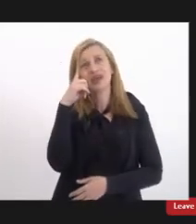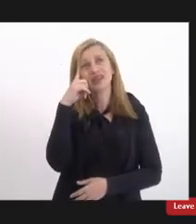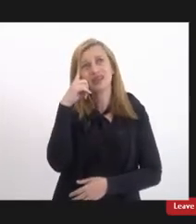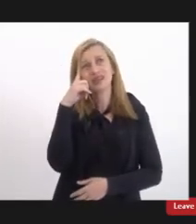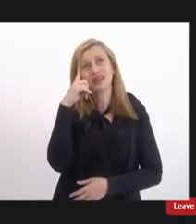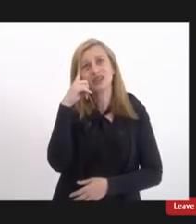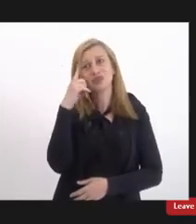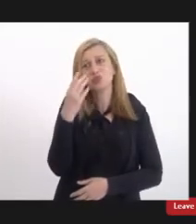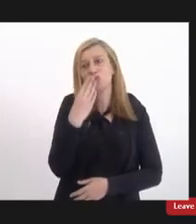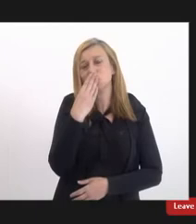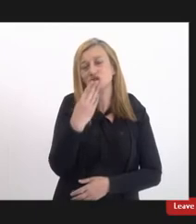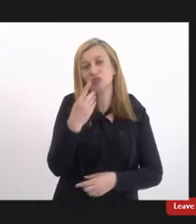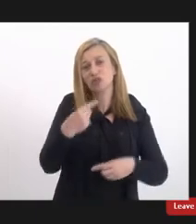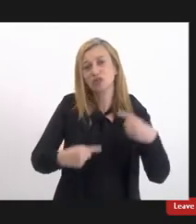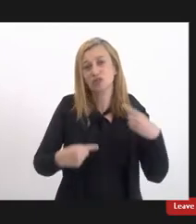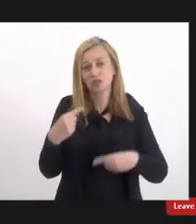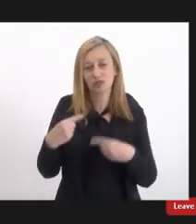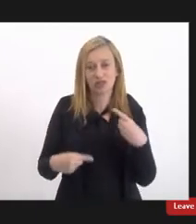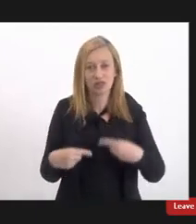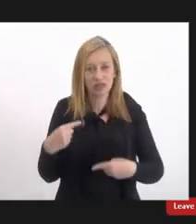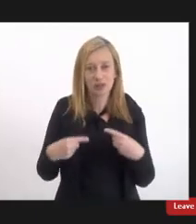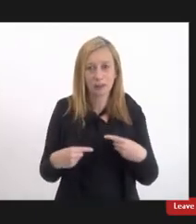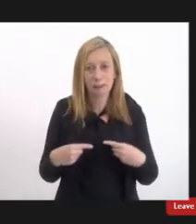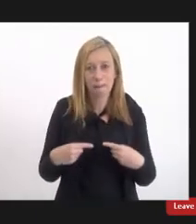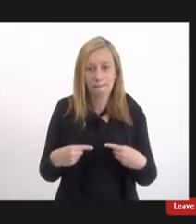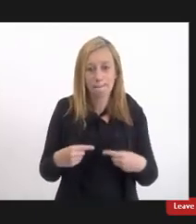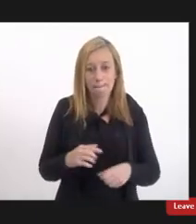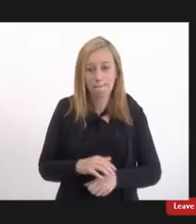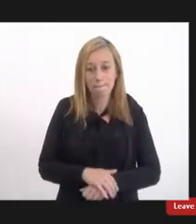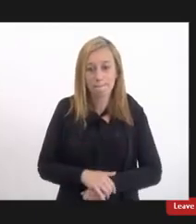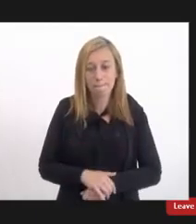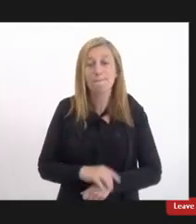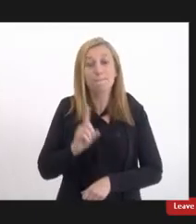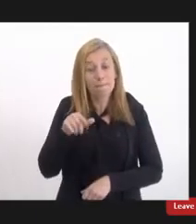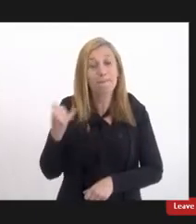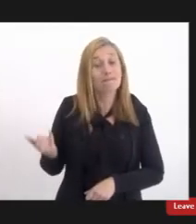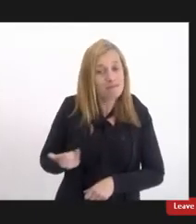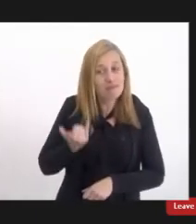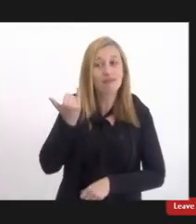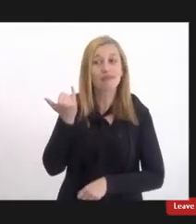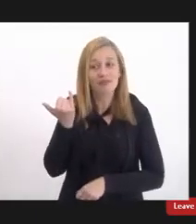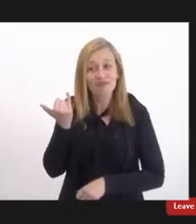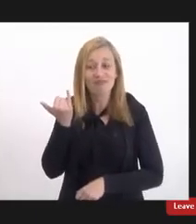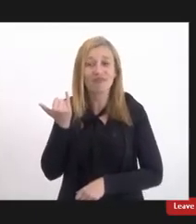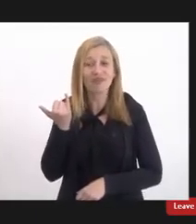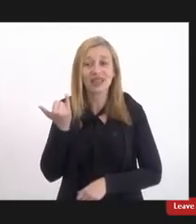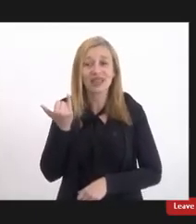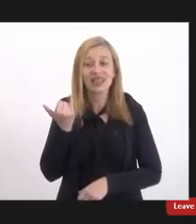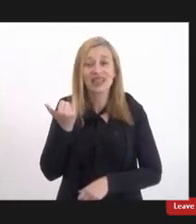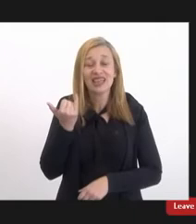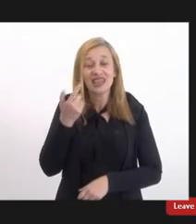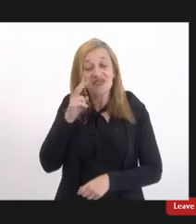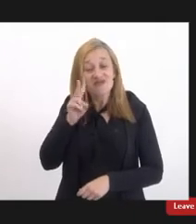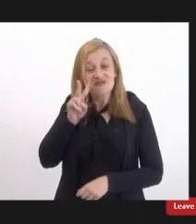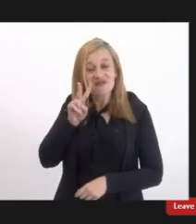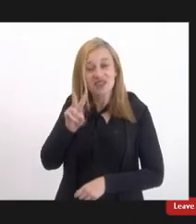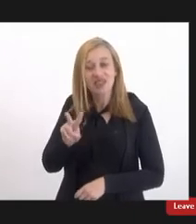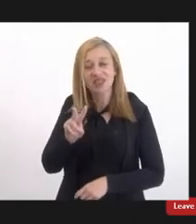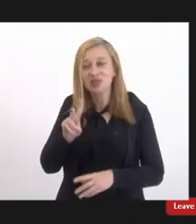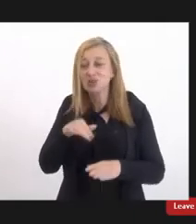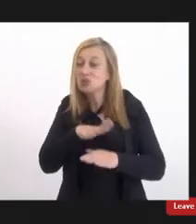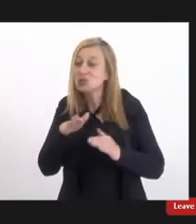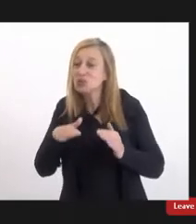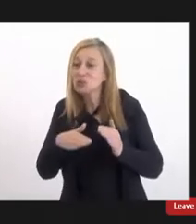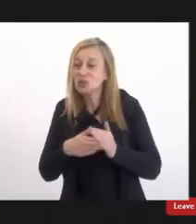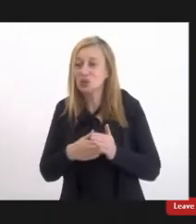algum tipo de política é é importante que que que se veja todas